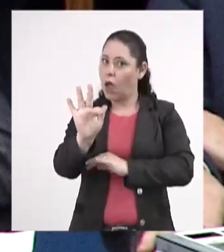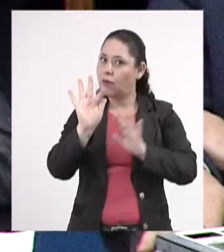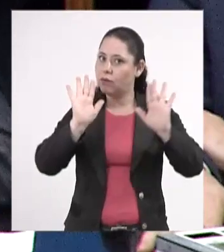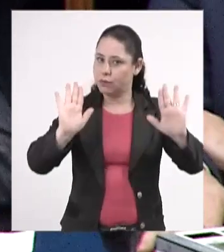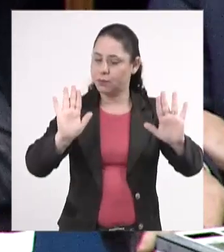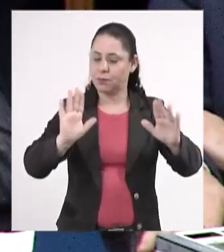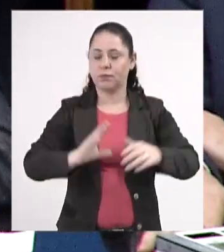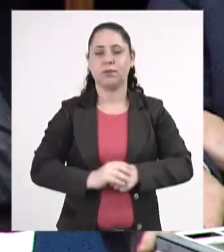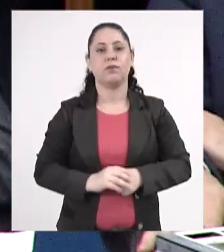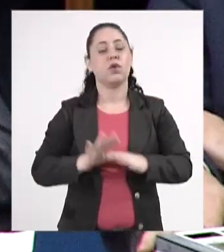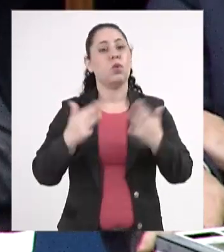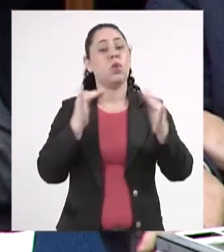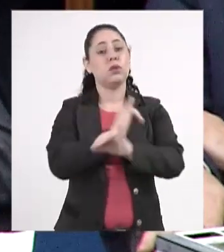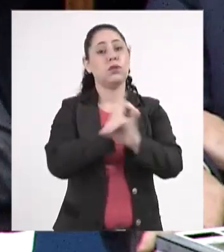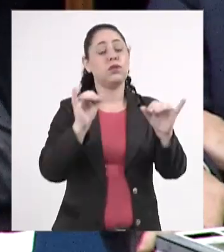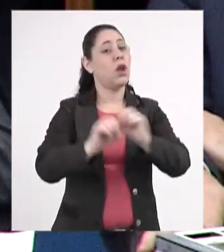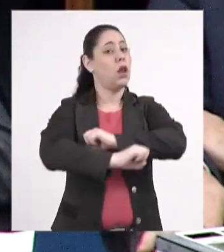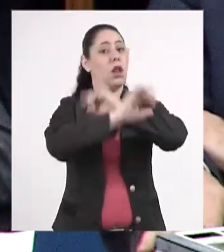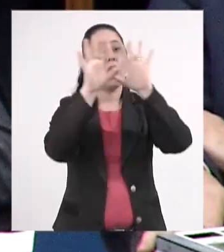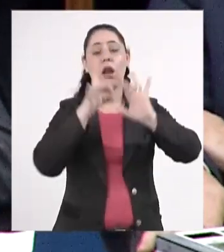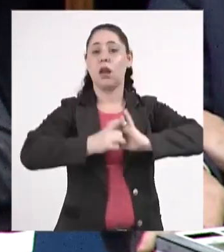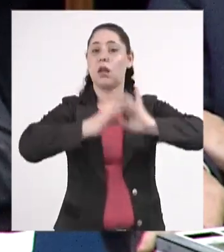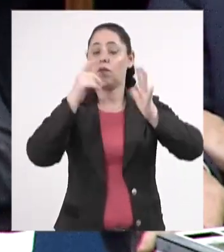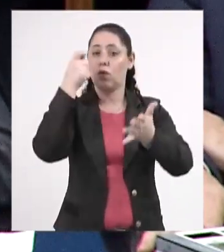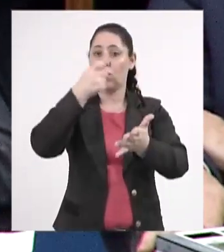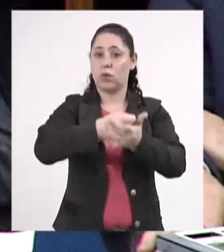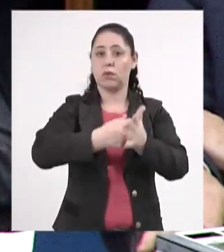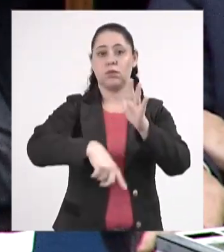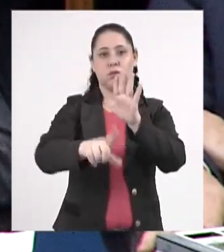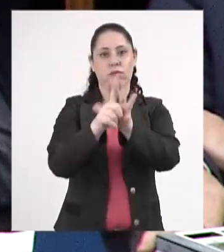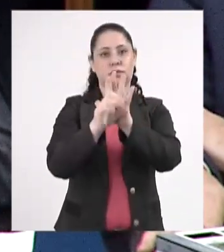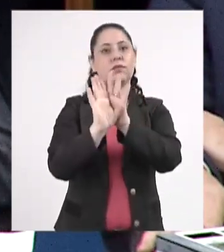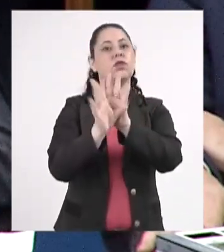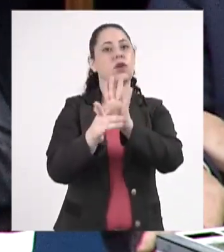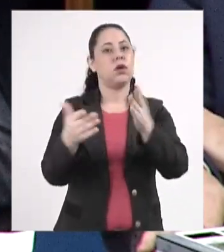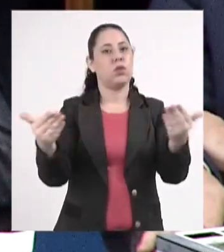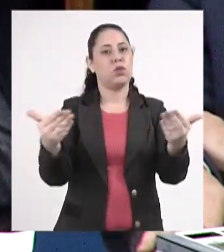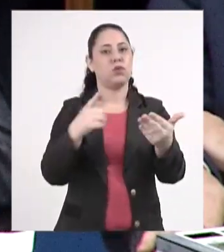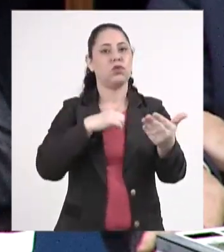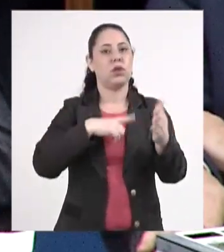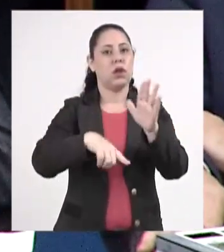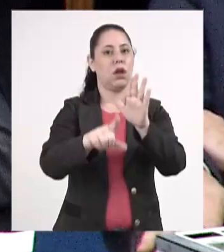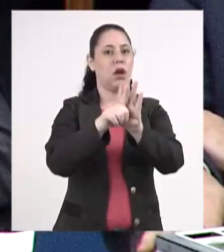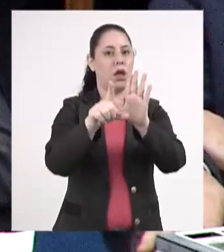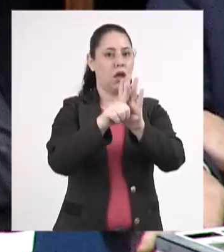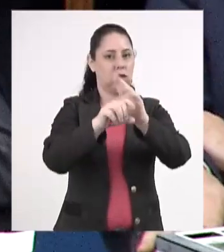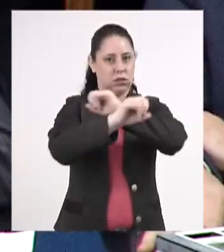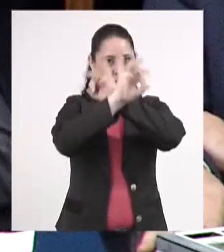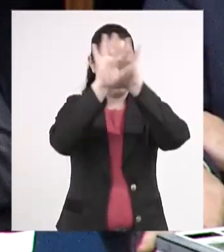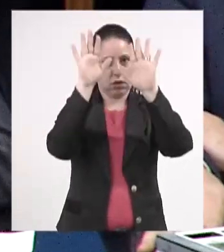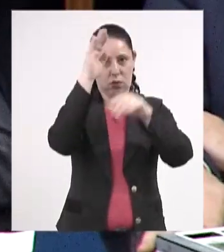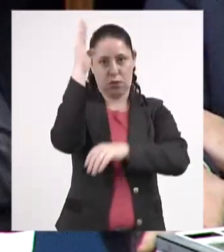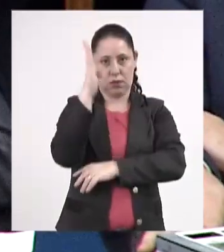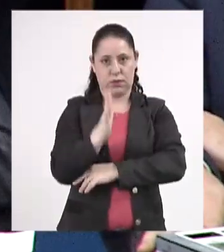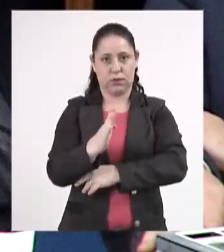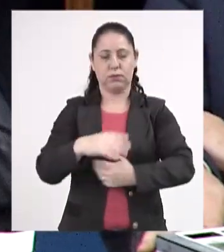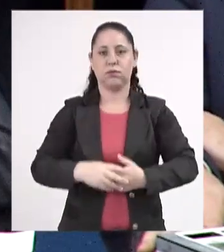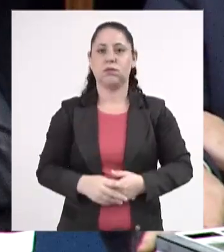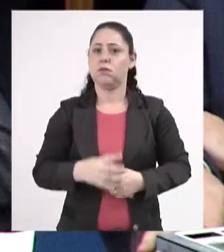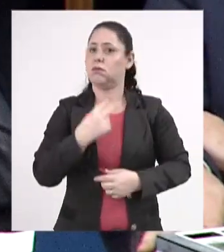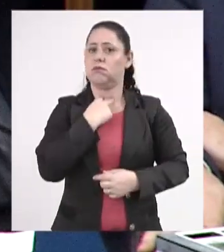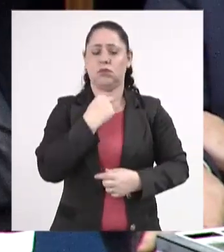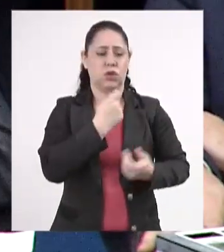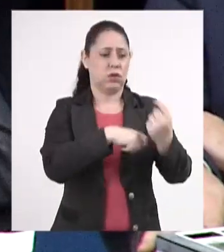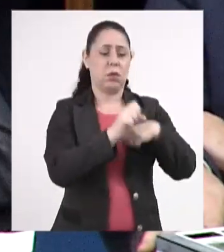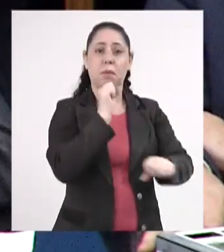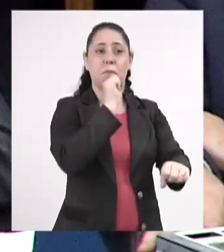quando a informação já está disponível por obrigação legal, porque hoje nós temos a lei da transparência no Brasil, não pode a